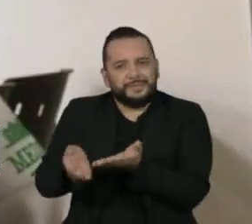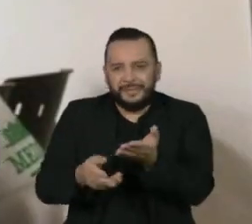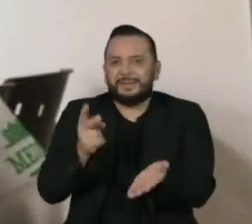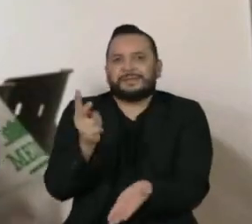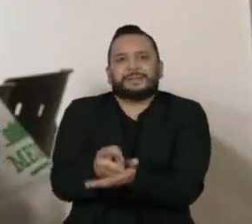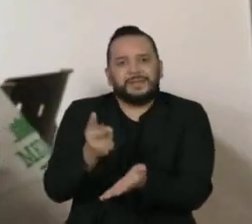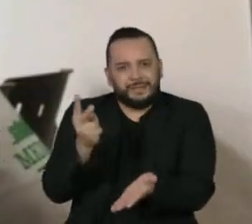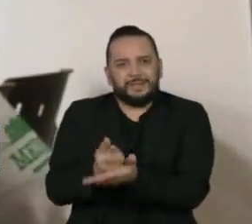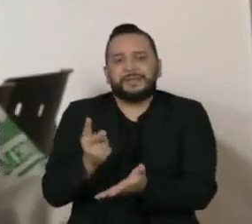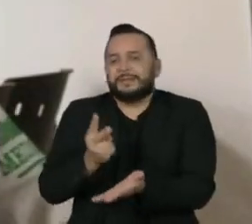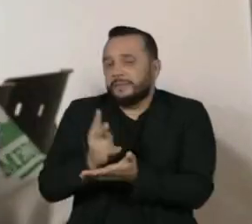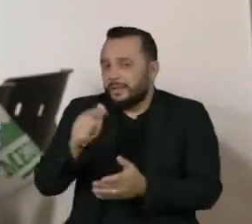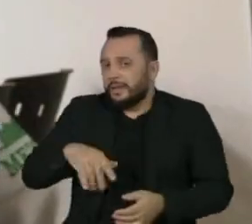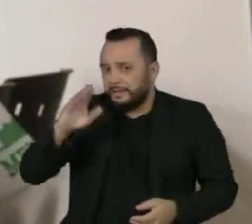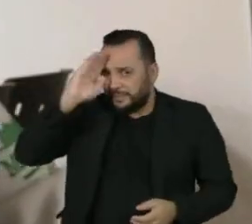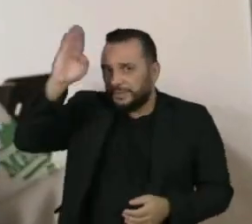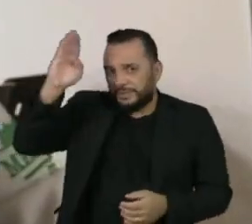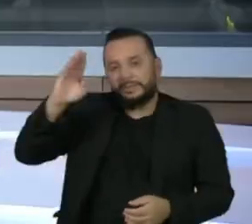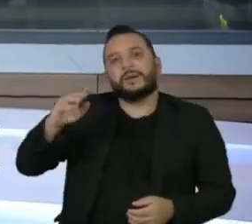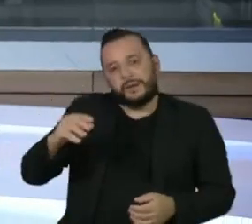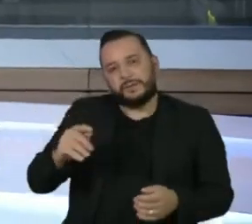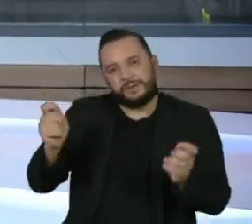é a principal prevenção.